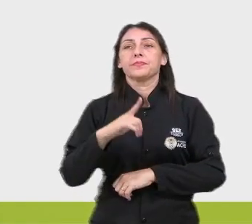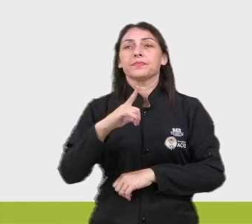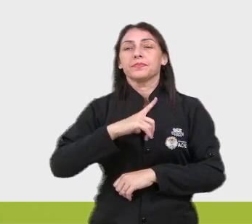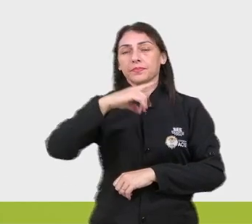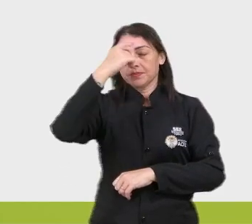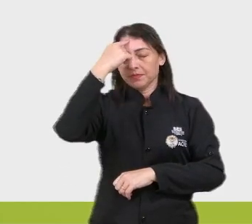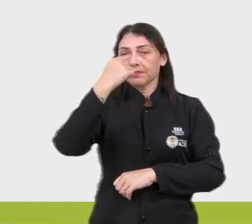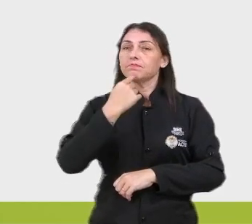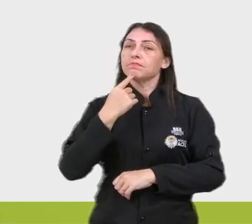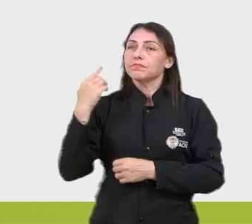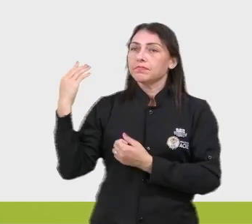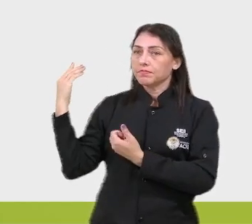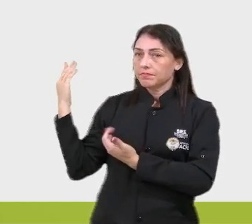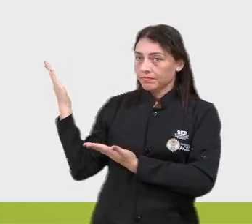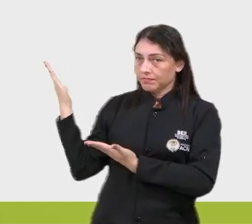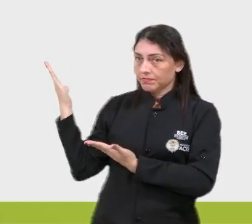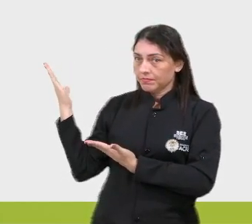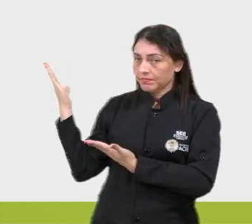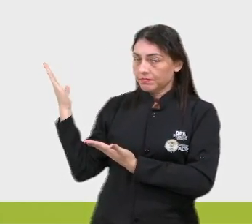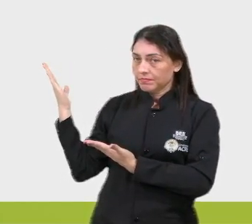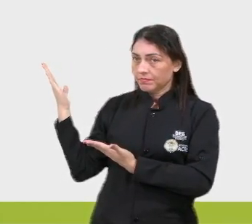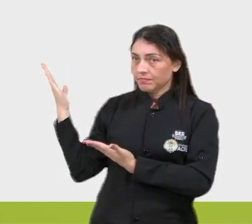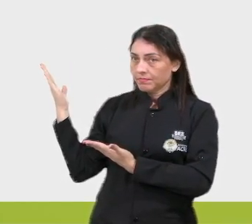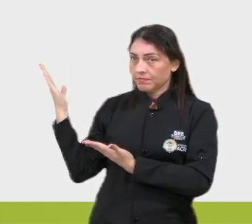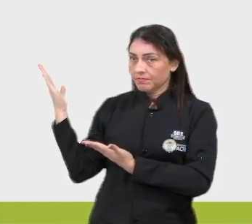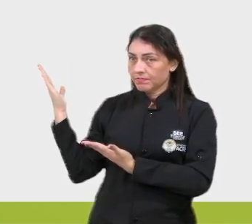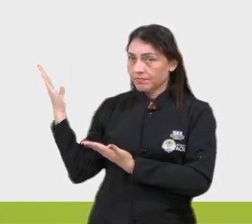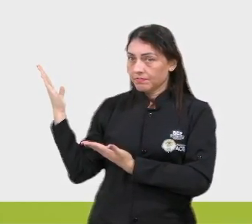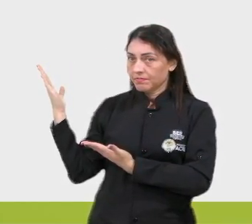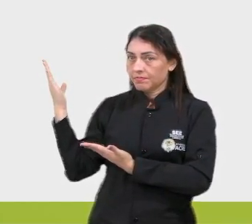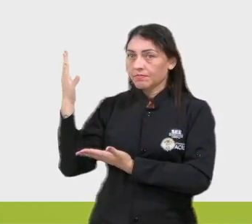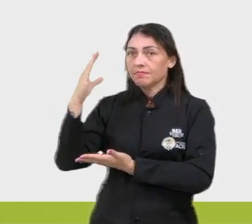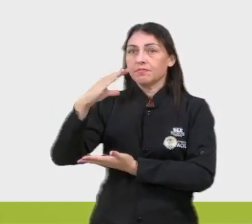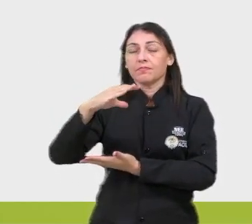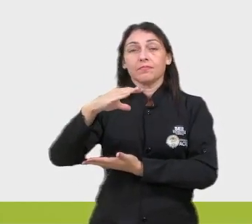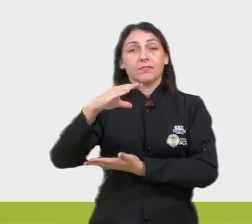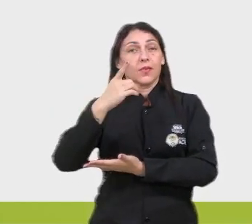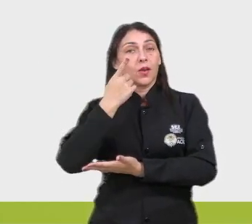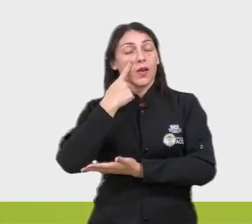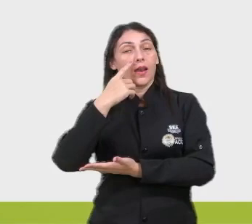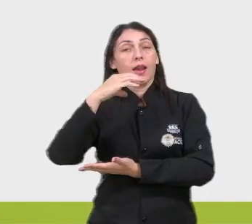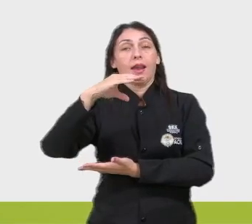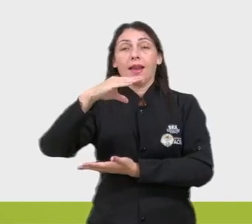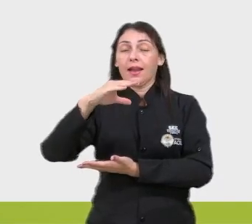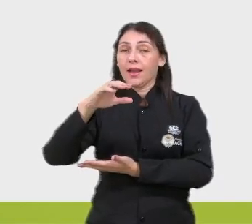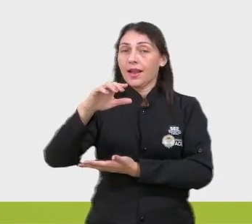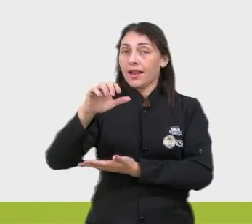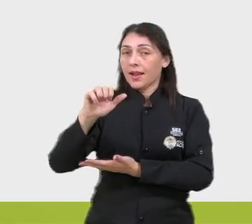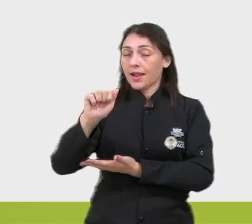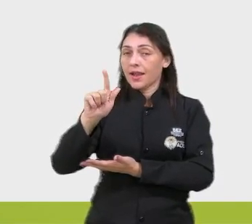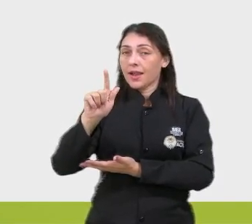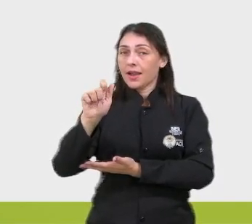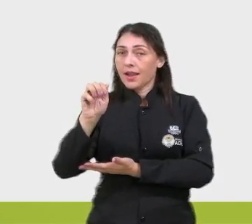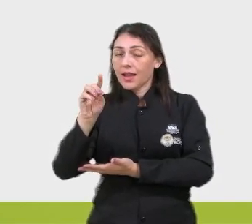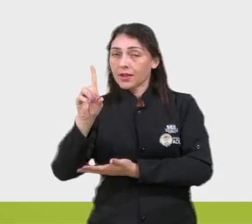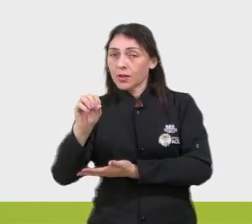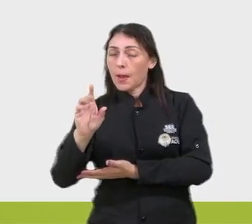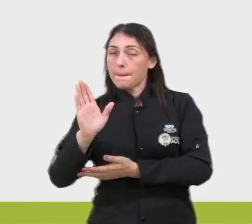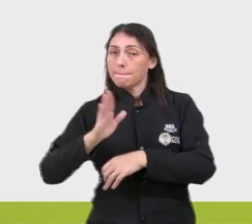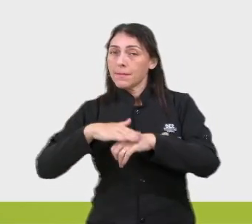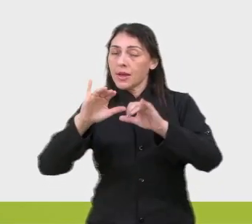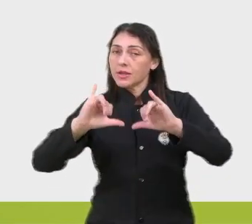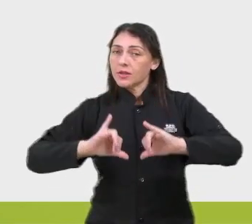figurinha, coloquei uma figurinha aqui pra vocês, né? Os cagados, olha só o acento, os cagados são os que mais